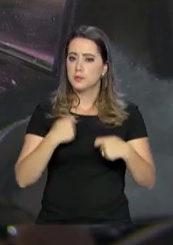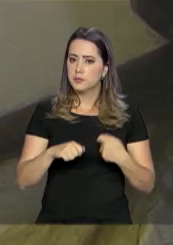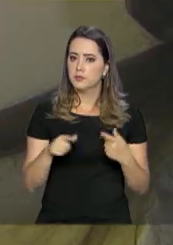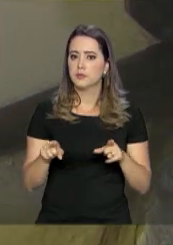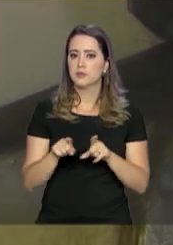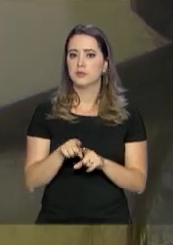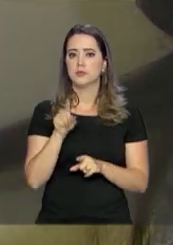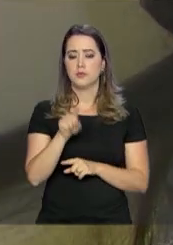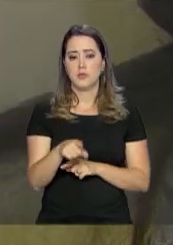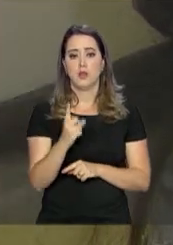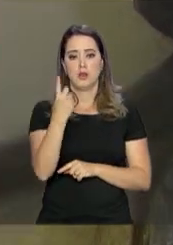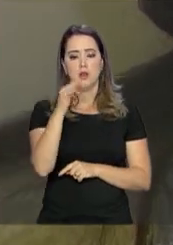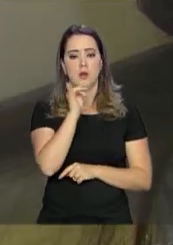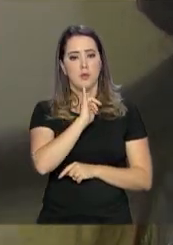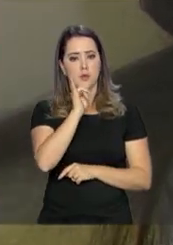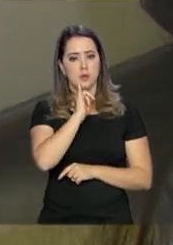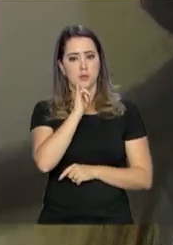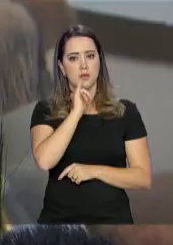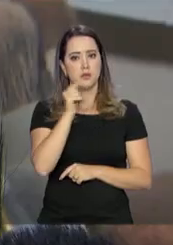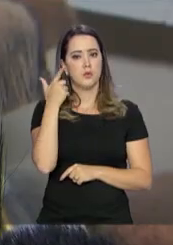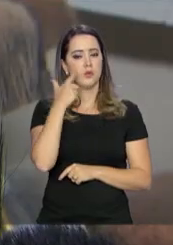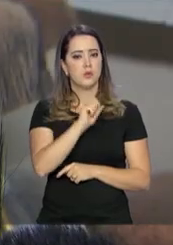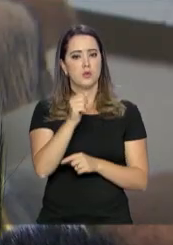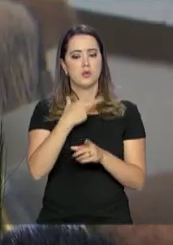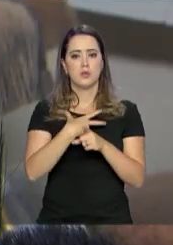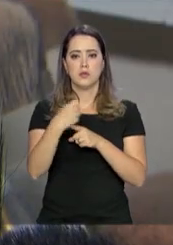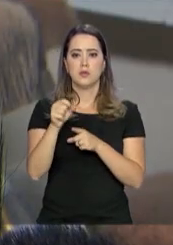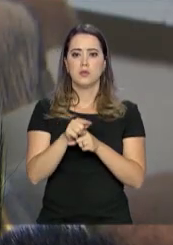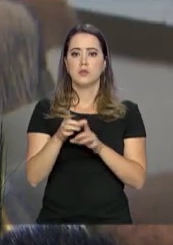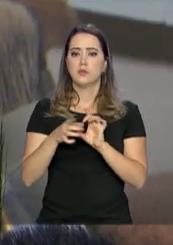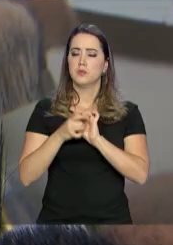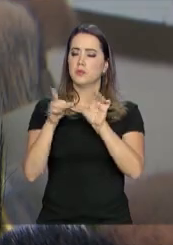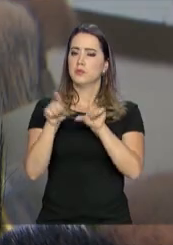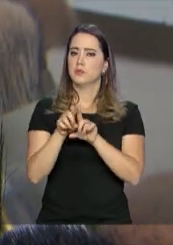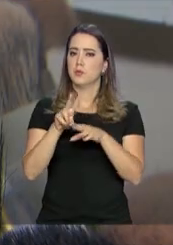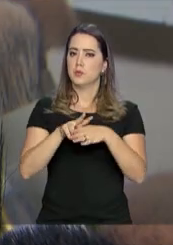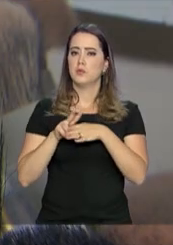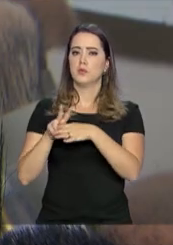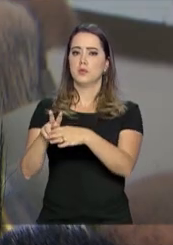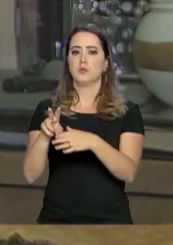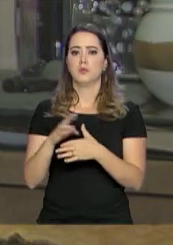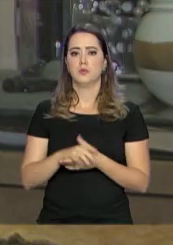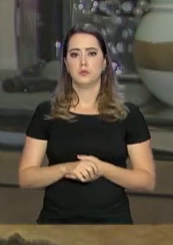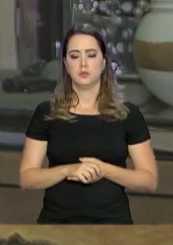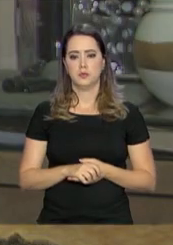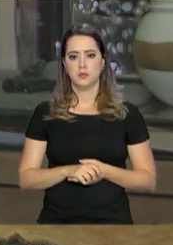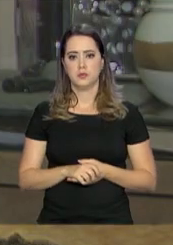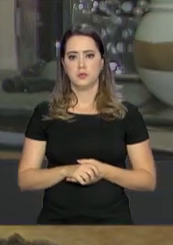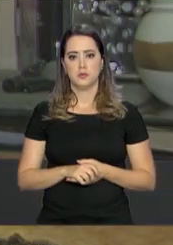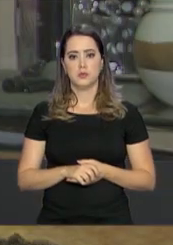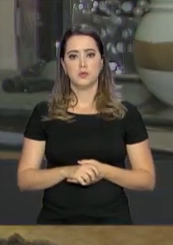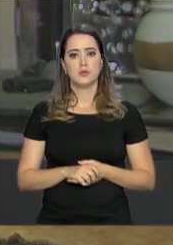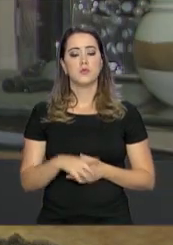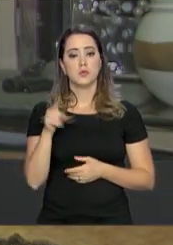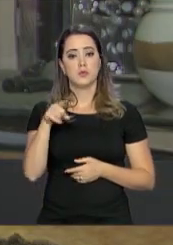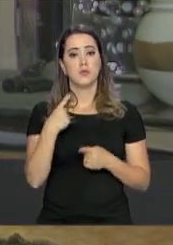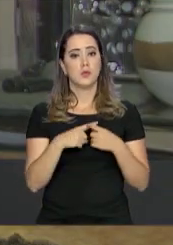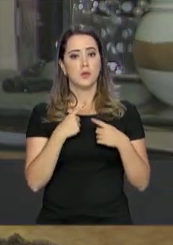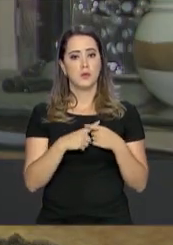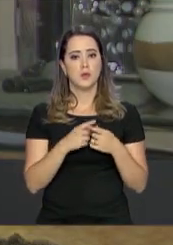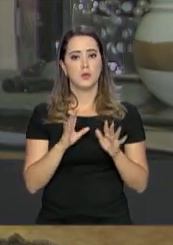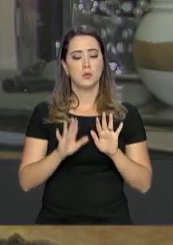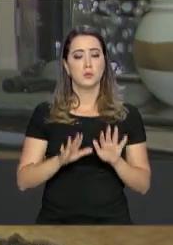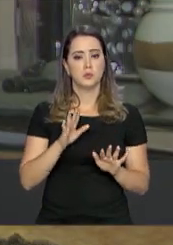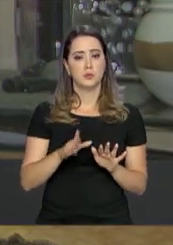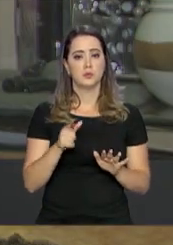trabalho. Ela é um exemplo de conquista da autonomia por meio do microcrédito. Recomendo o microcrédito porque, assim, às